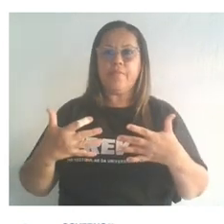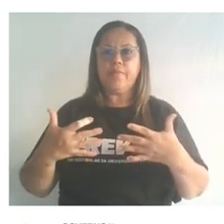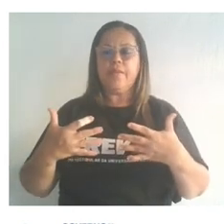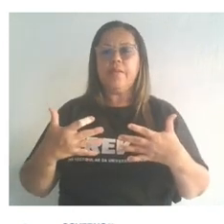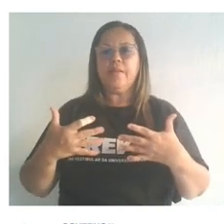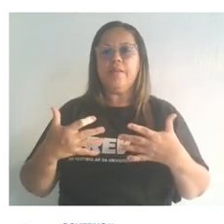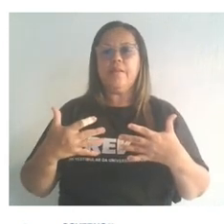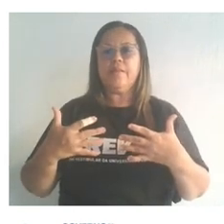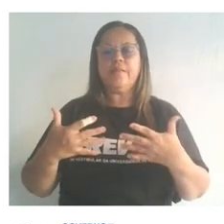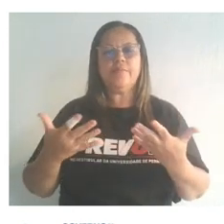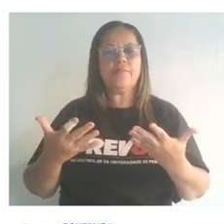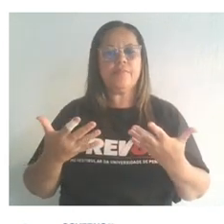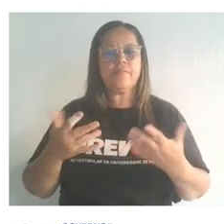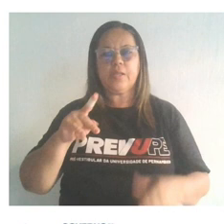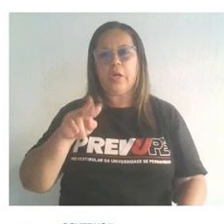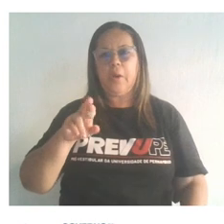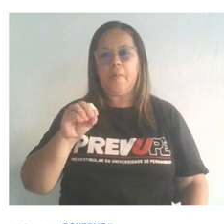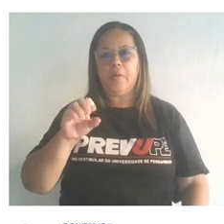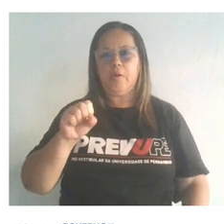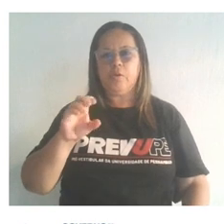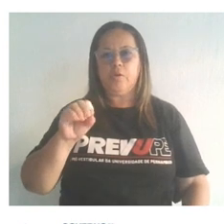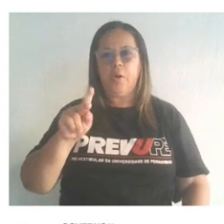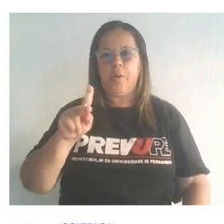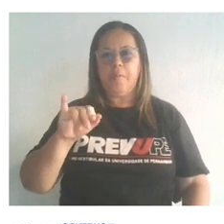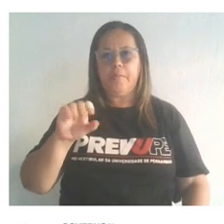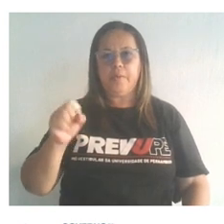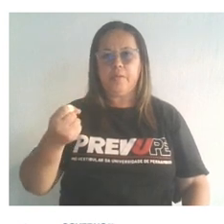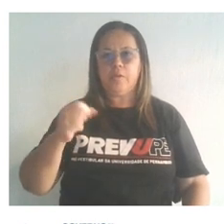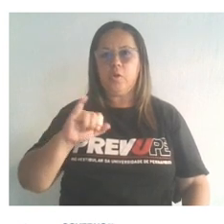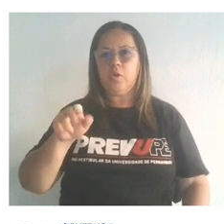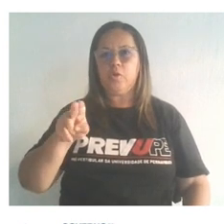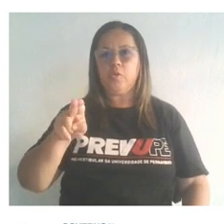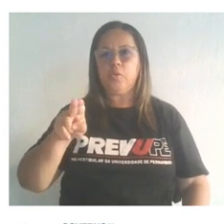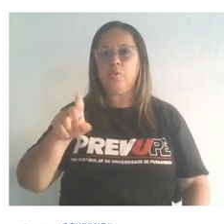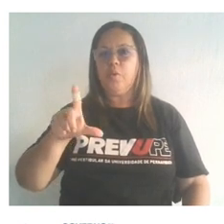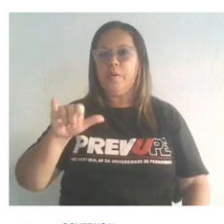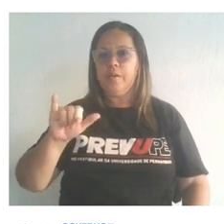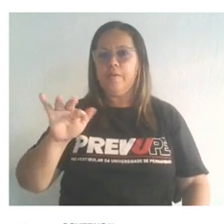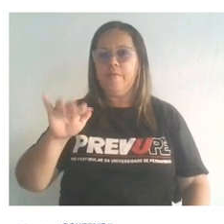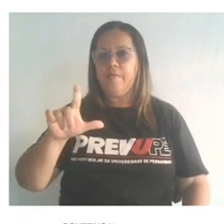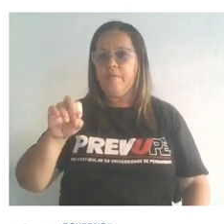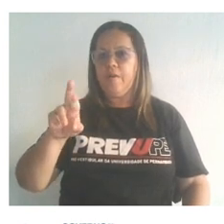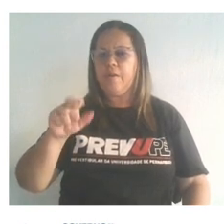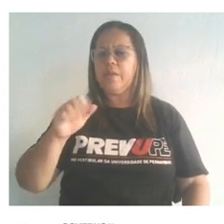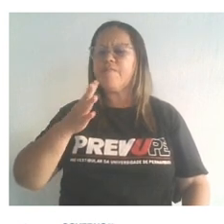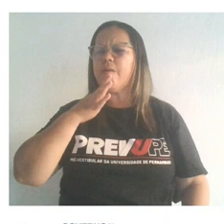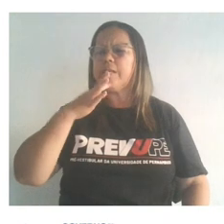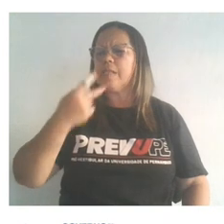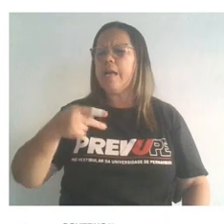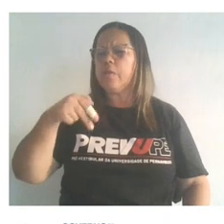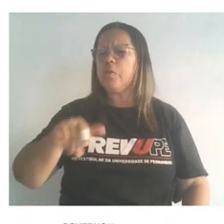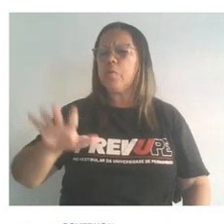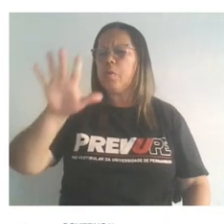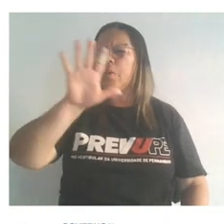aqui essa prosópea juliflora, né? Com uma árvore muito conhecida aqui na nossa região do Nordeste, que é